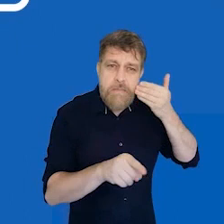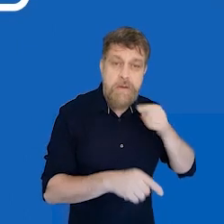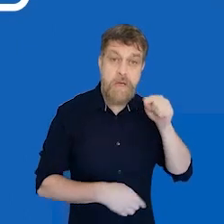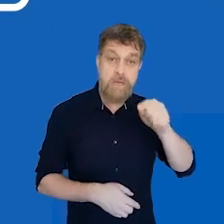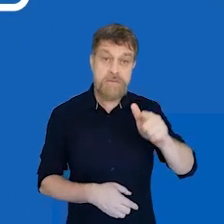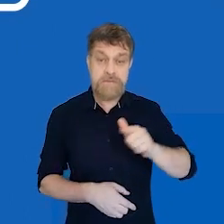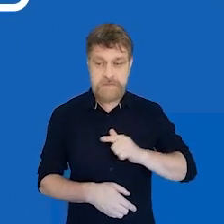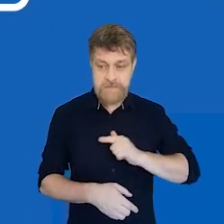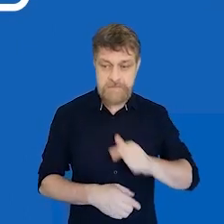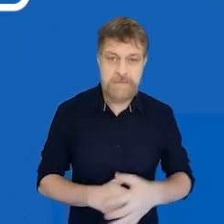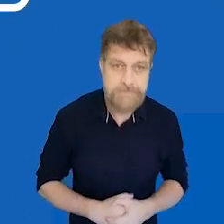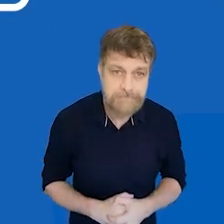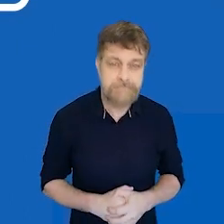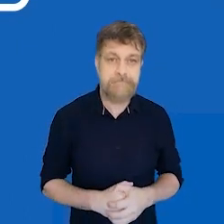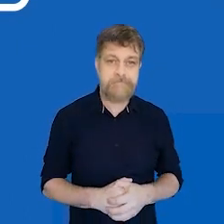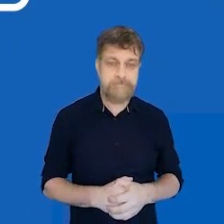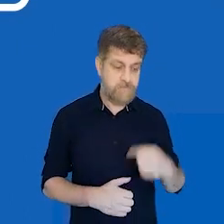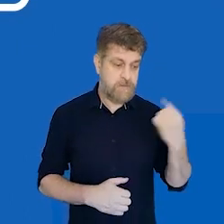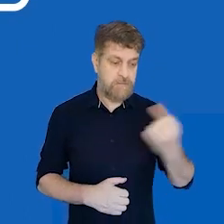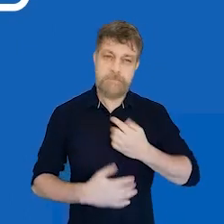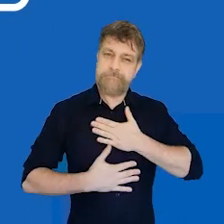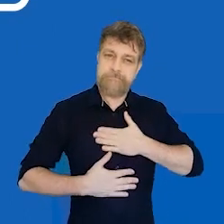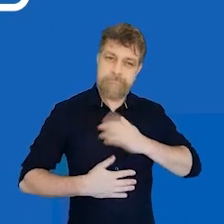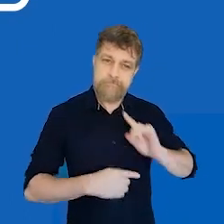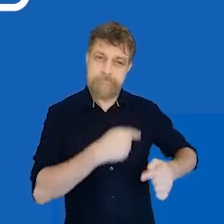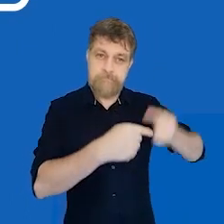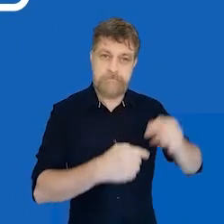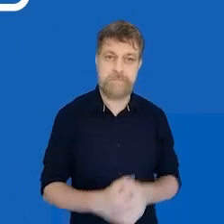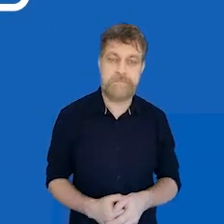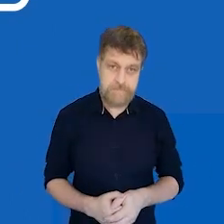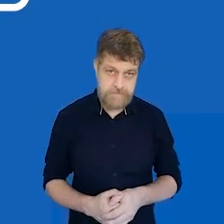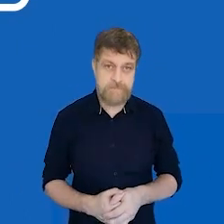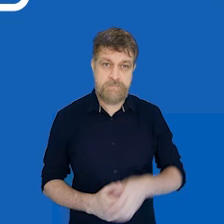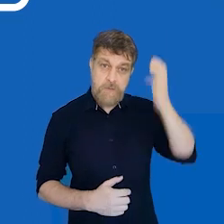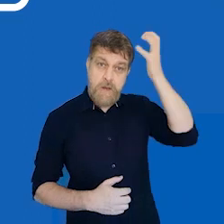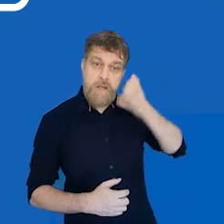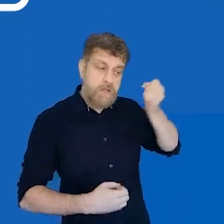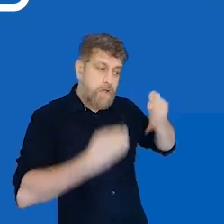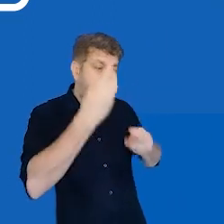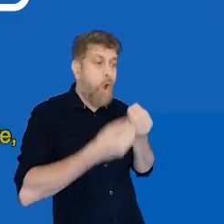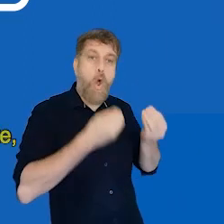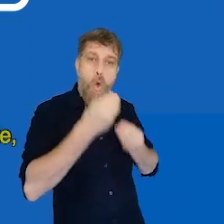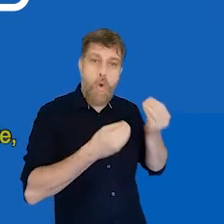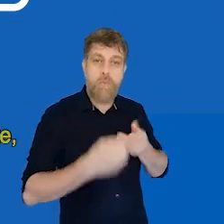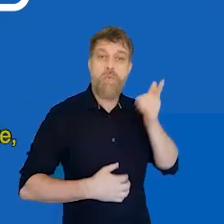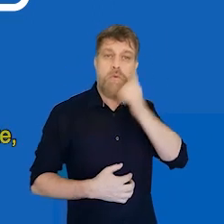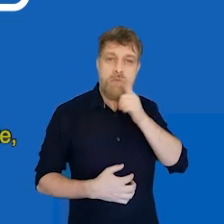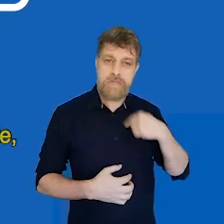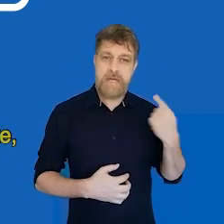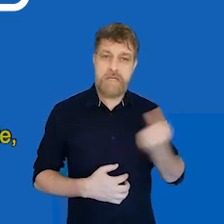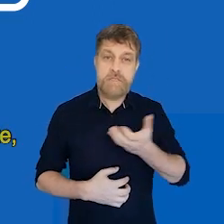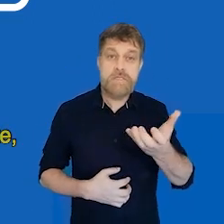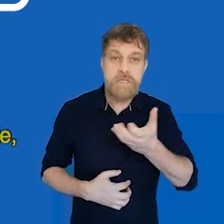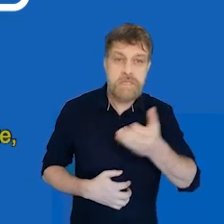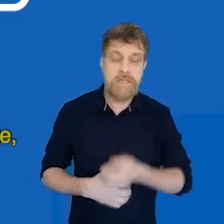vocês deem feedback para todas nós. A Yanda vai falar um pouco, assim, como é que vocês vão poder fazer isso, mas a gente quer